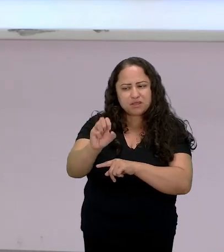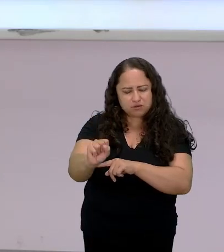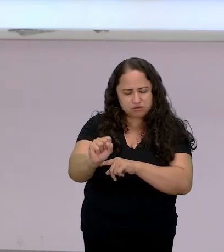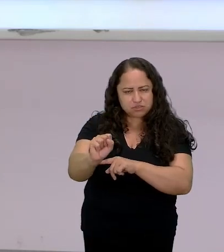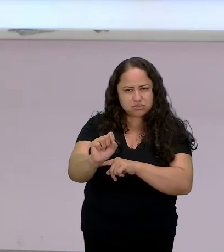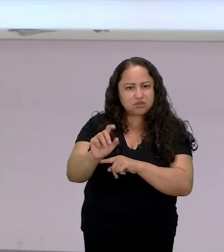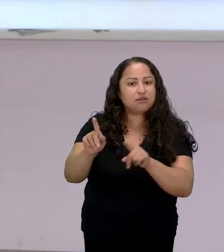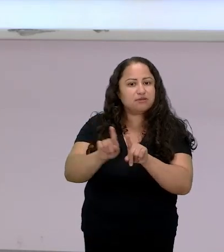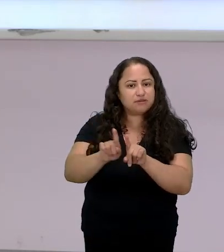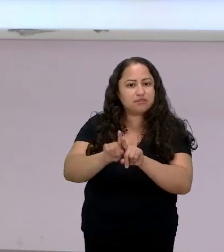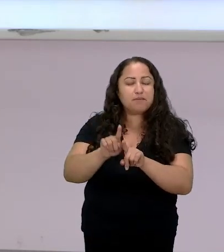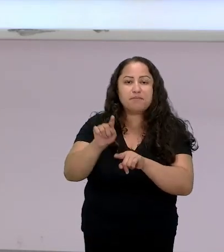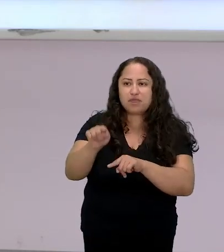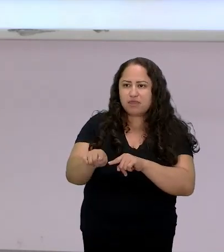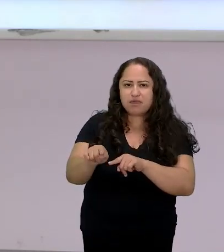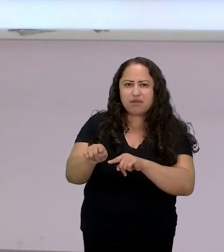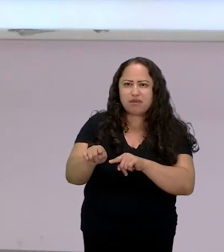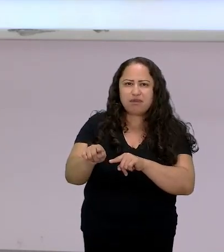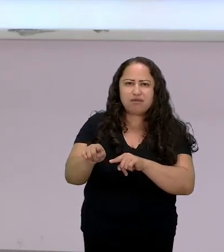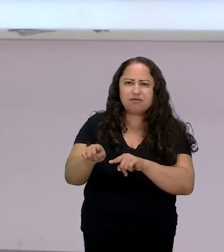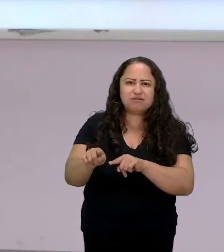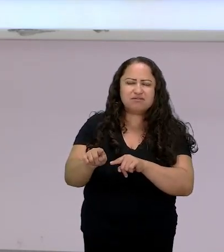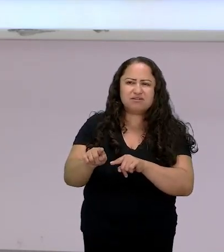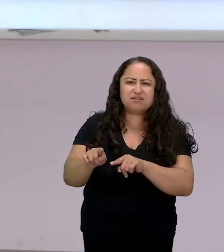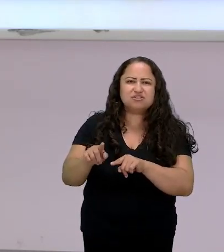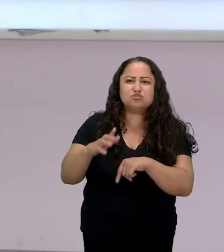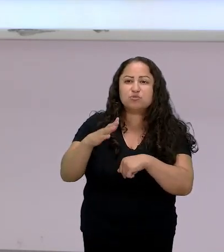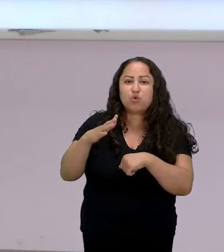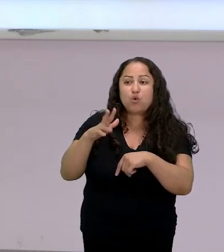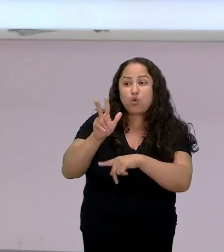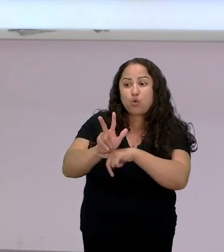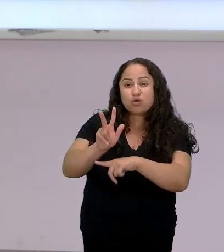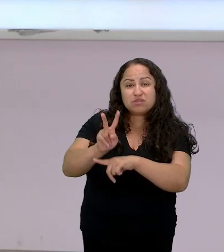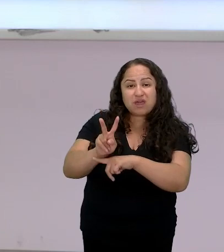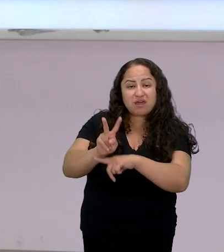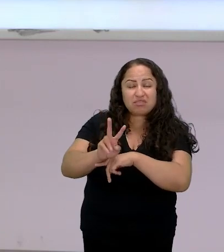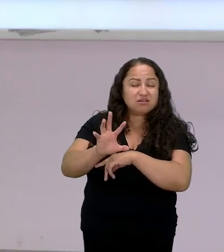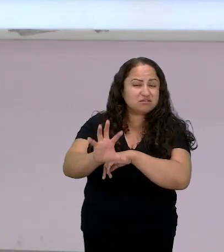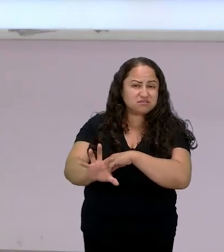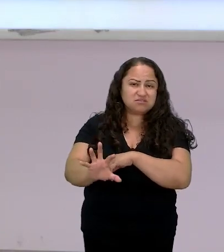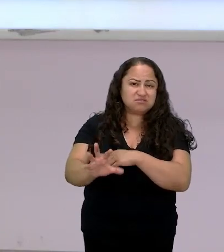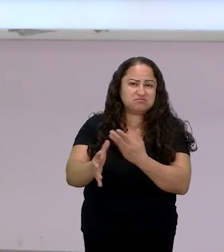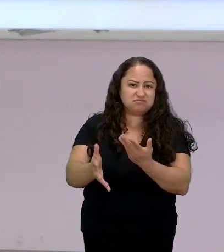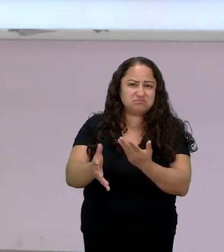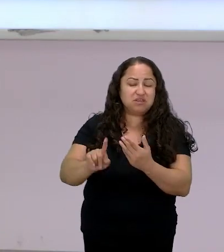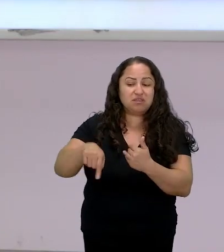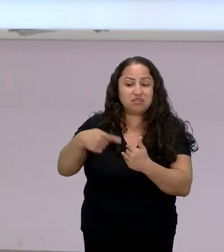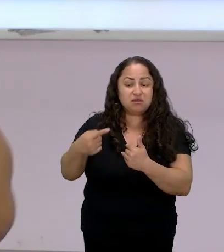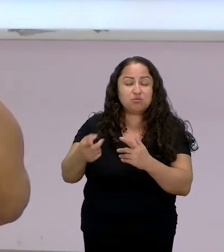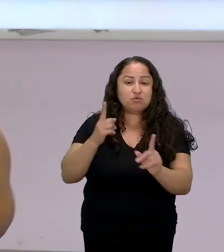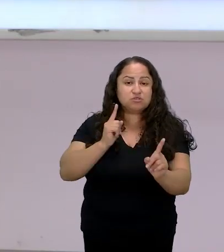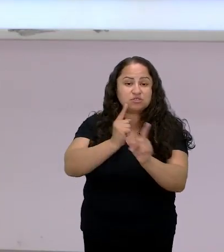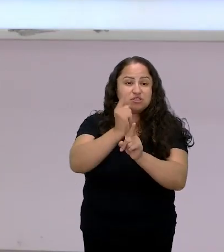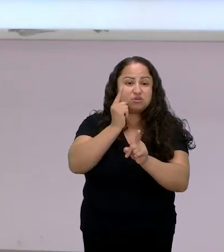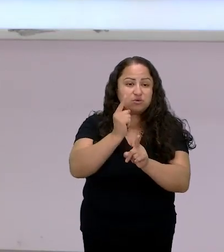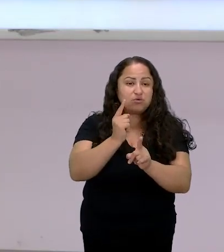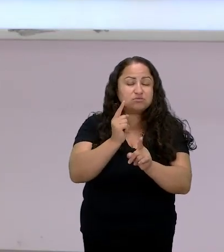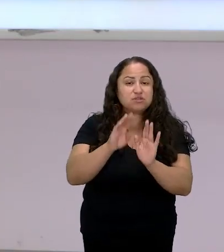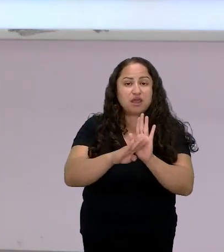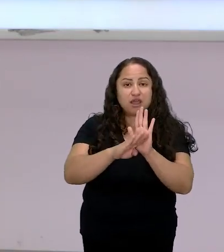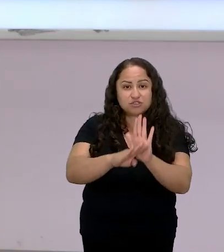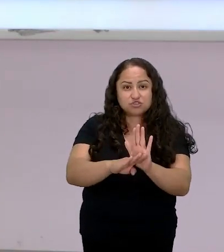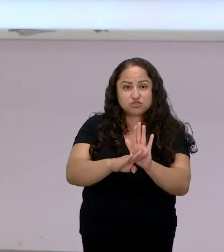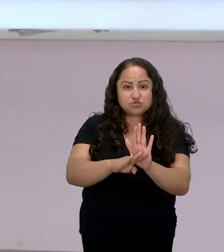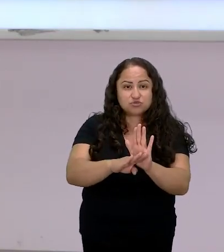tratos maus tratos né e depois ela encontra essa mulher que ajuda a